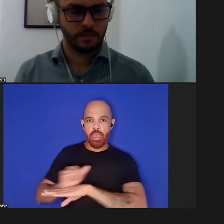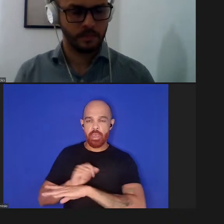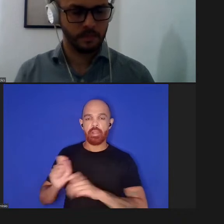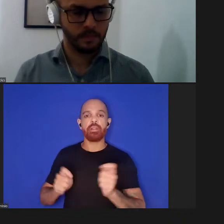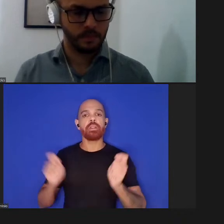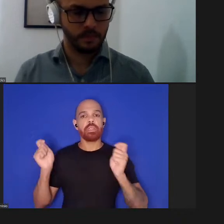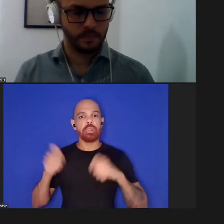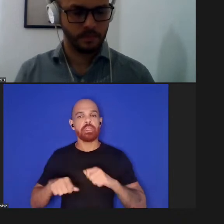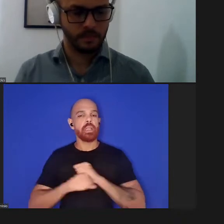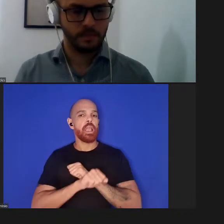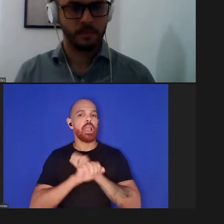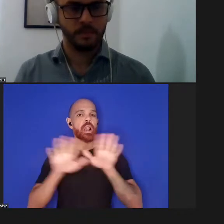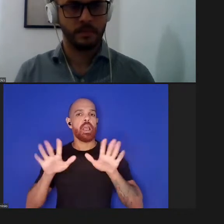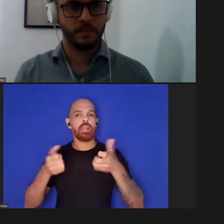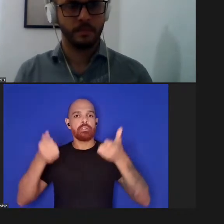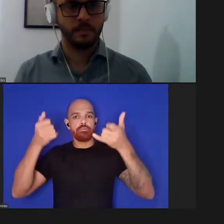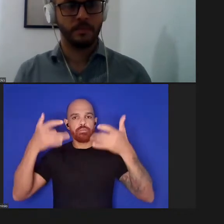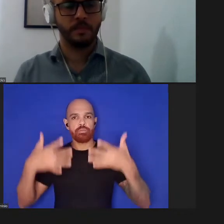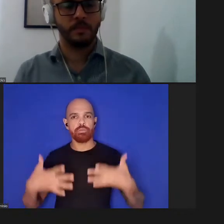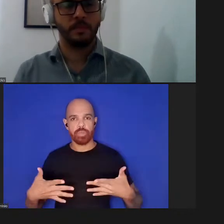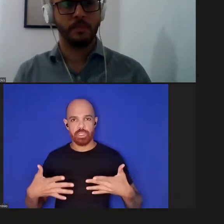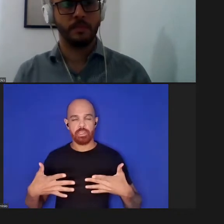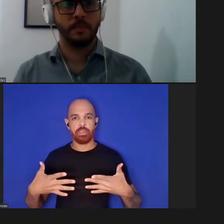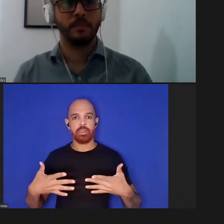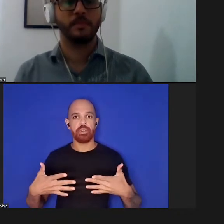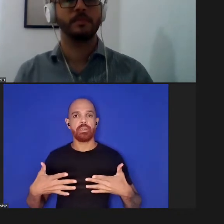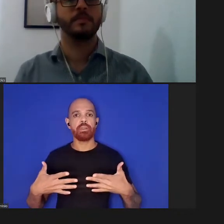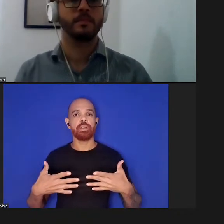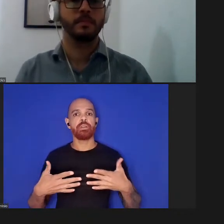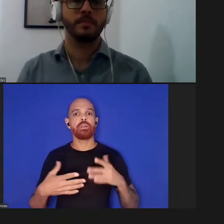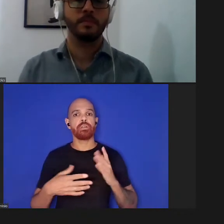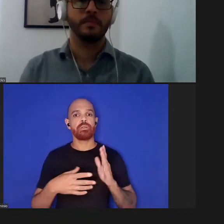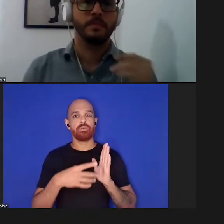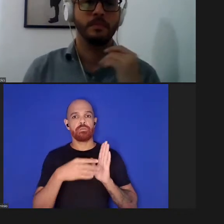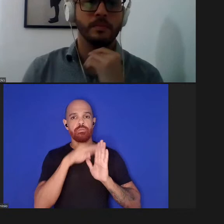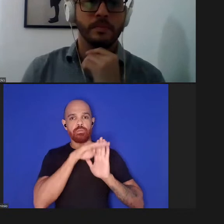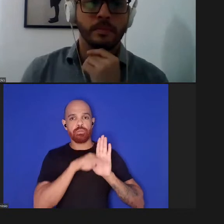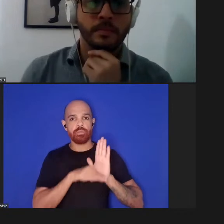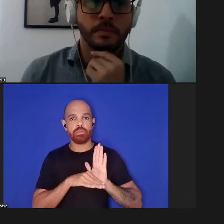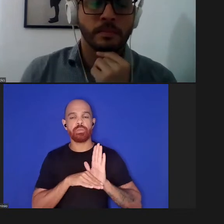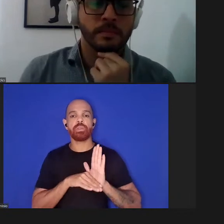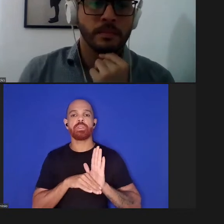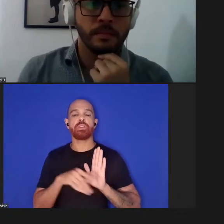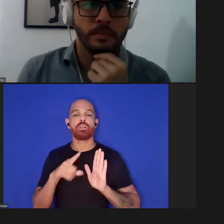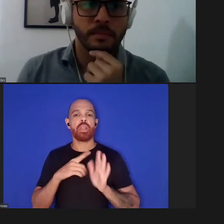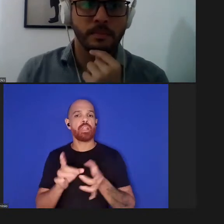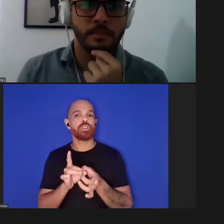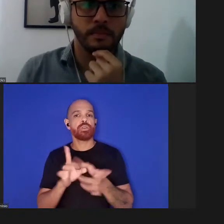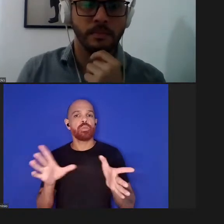claramente explicados e os códigos também possam estar à disposição